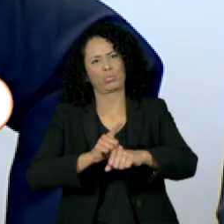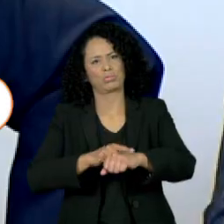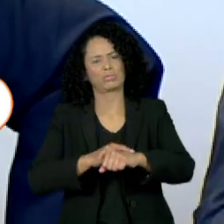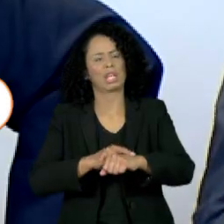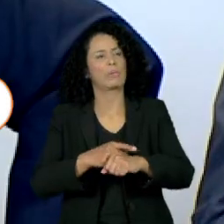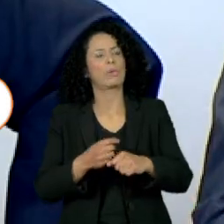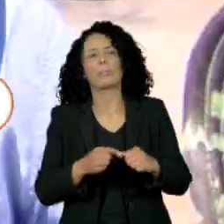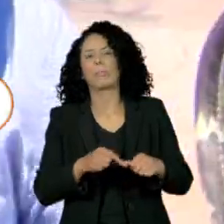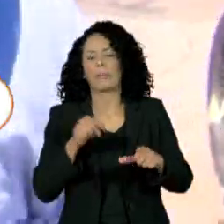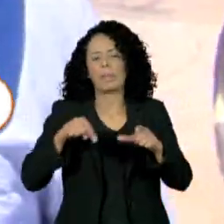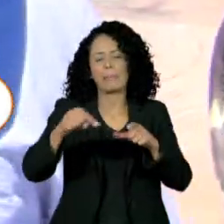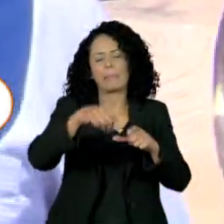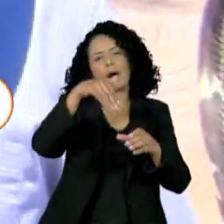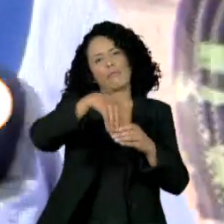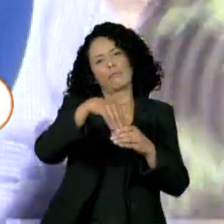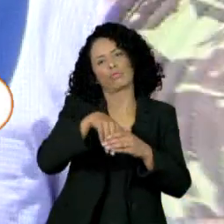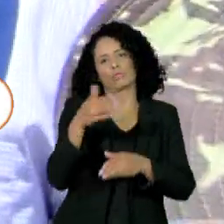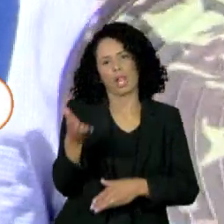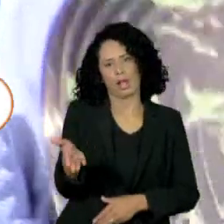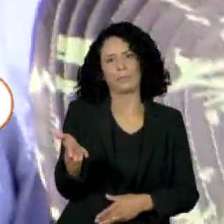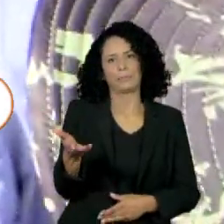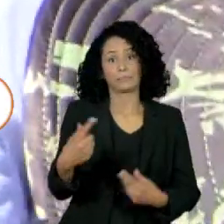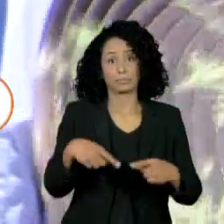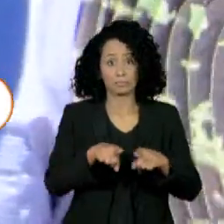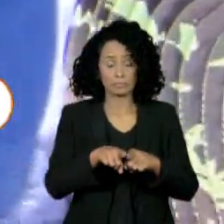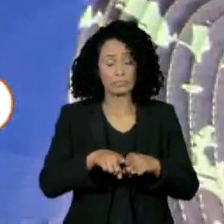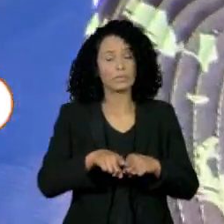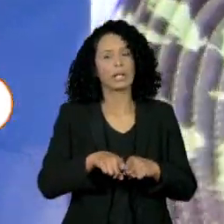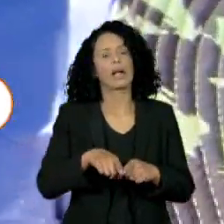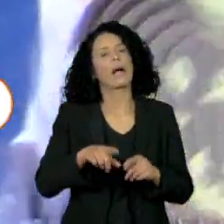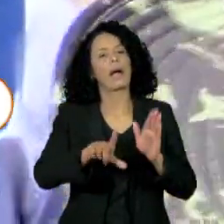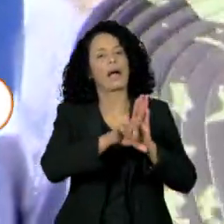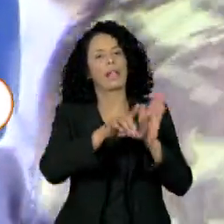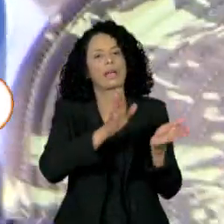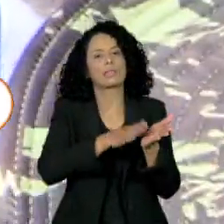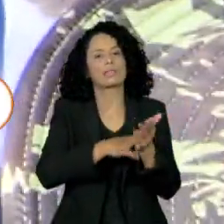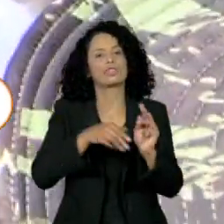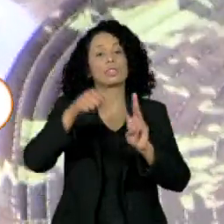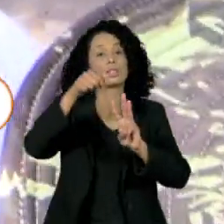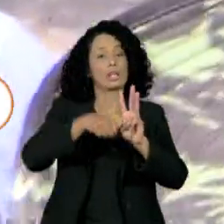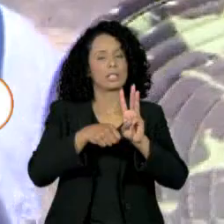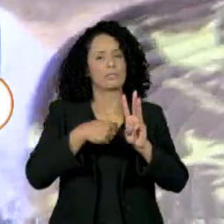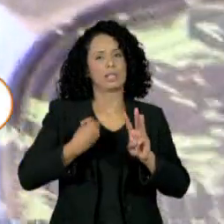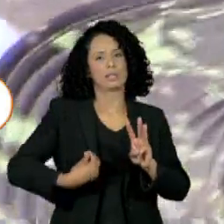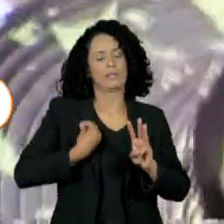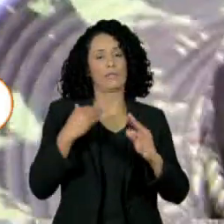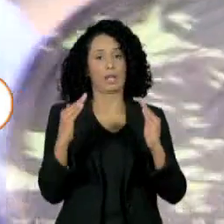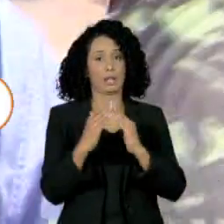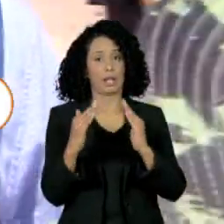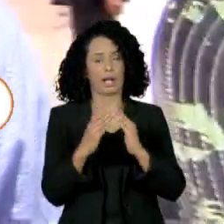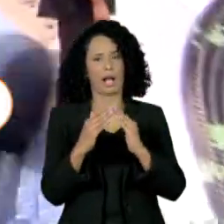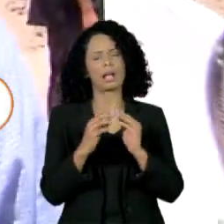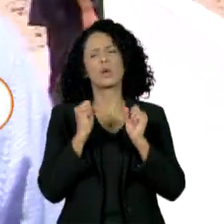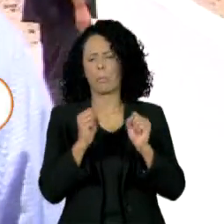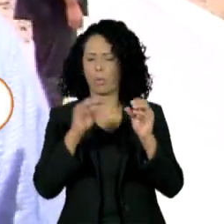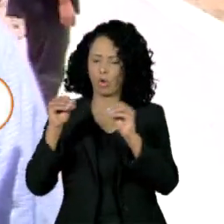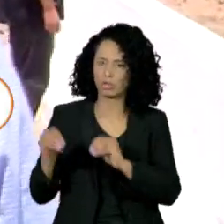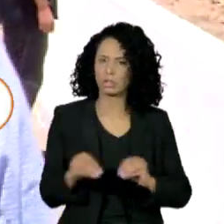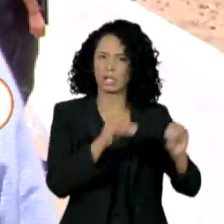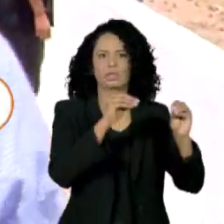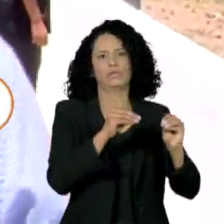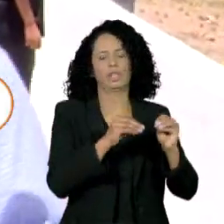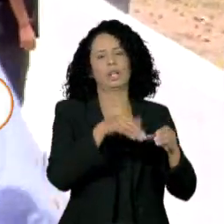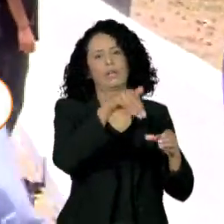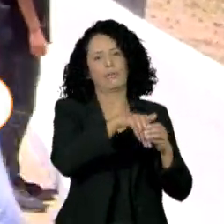domicílio eleitoral. A lei exige residência mínima de três meses no novo domicílio para transferir o título de